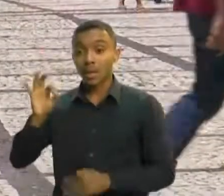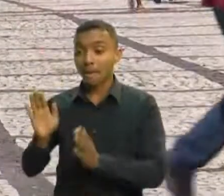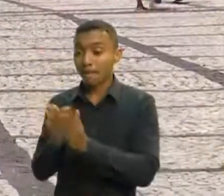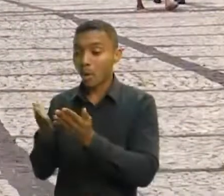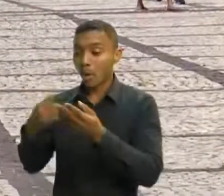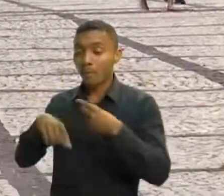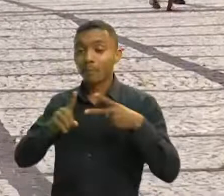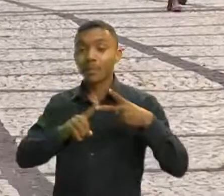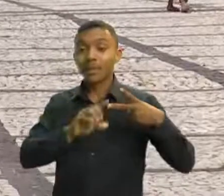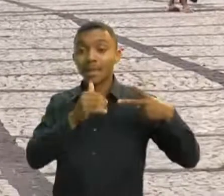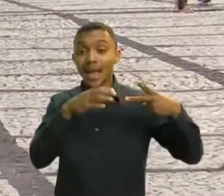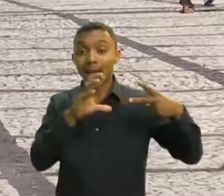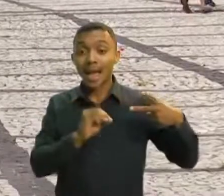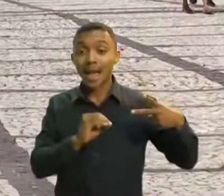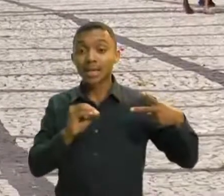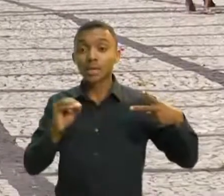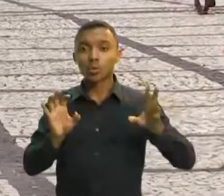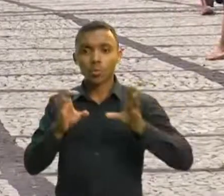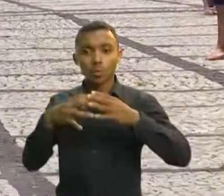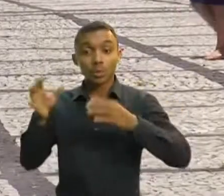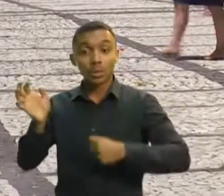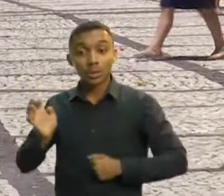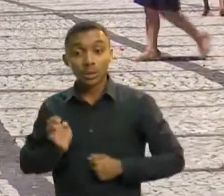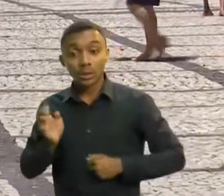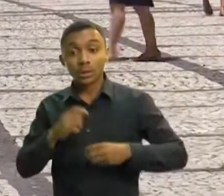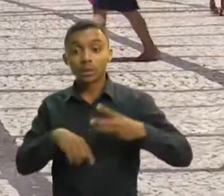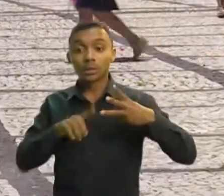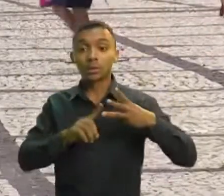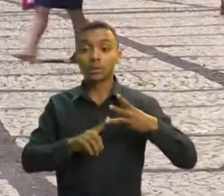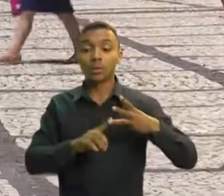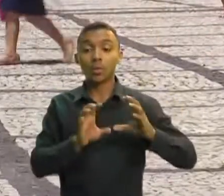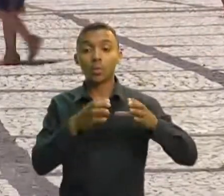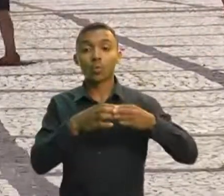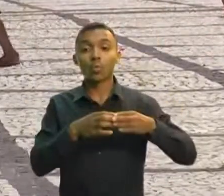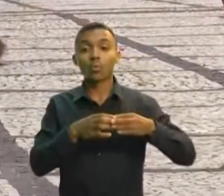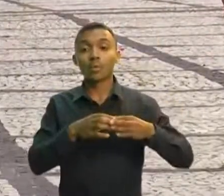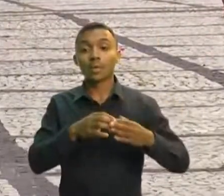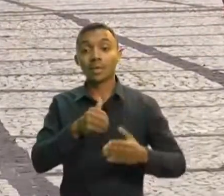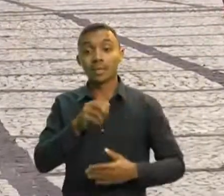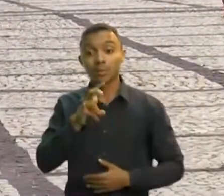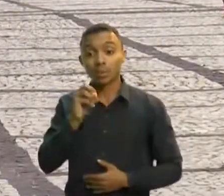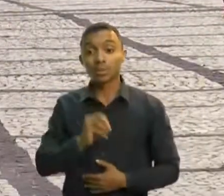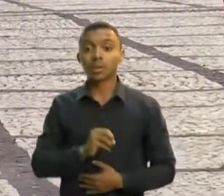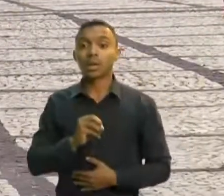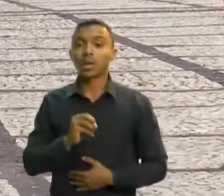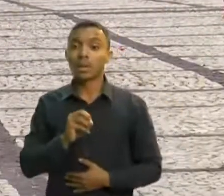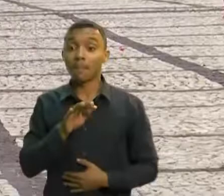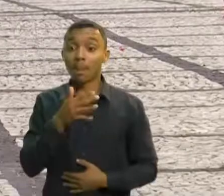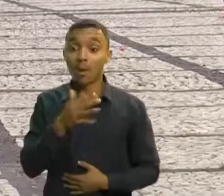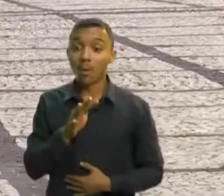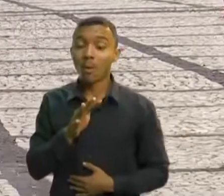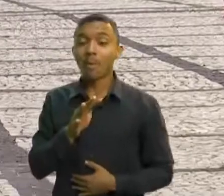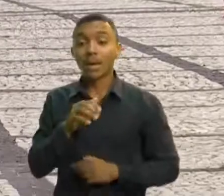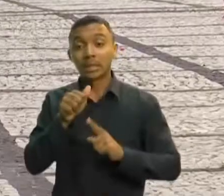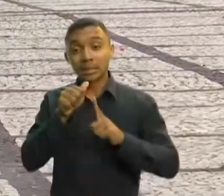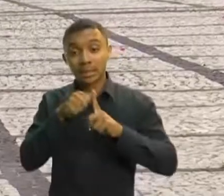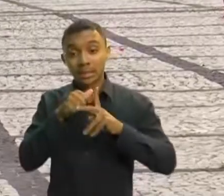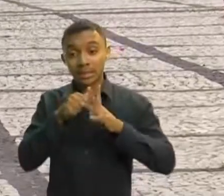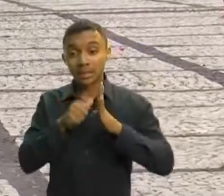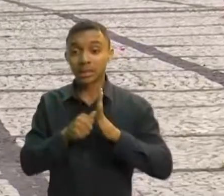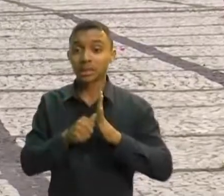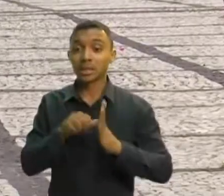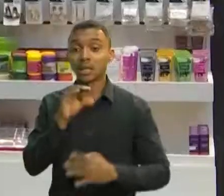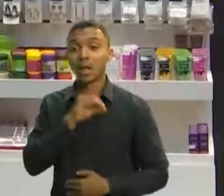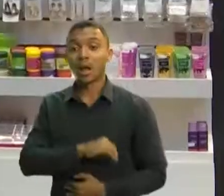% mais ricos e os 50% intermediários tiveram rendimento médio mensal per capita